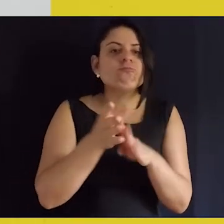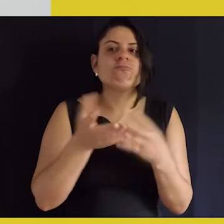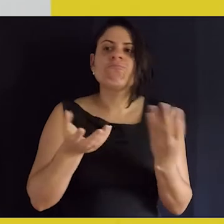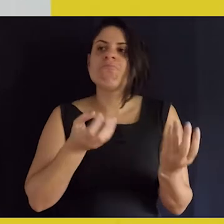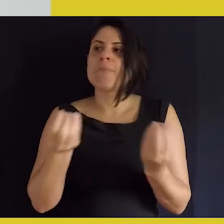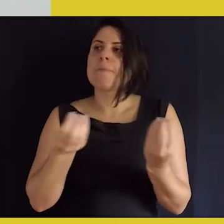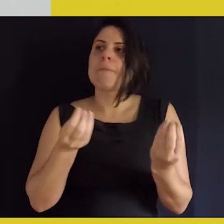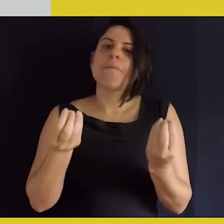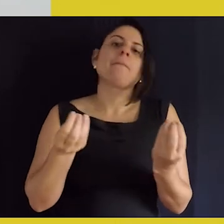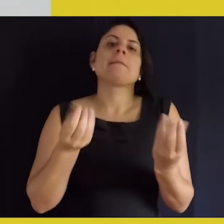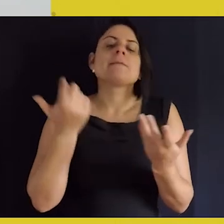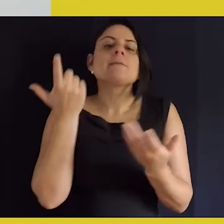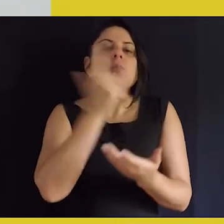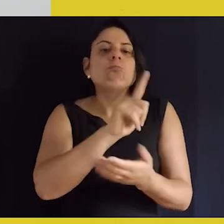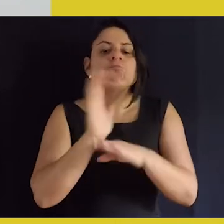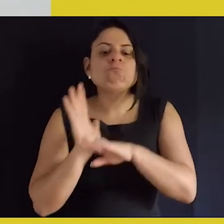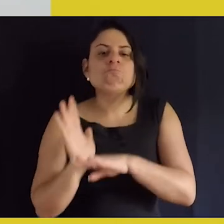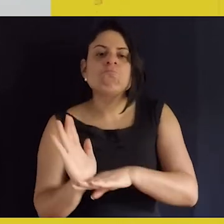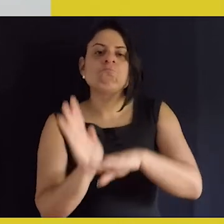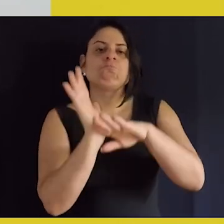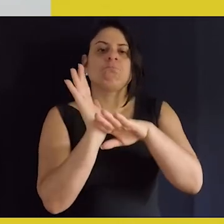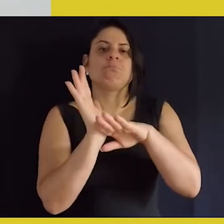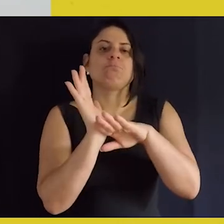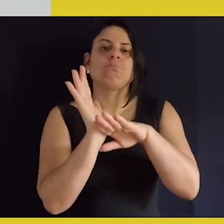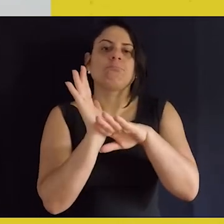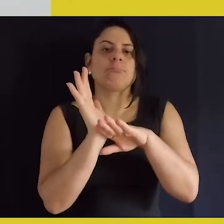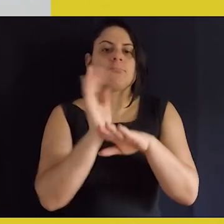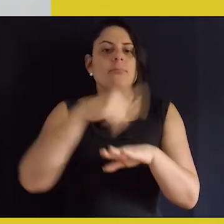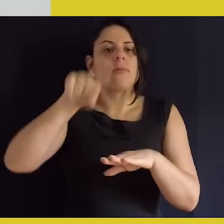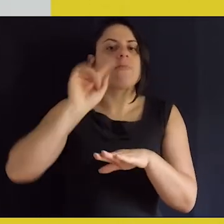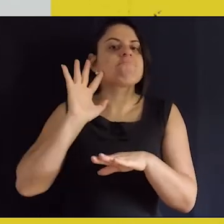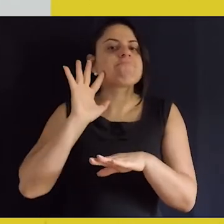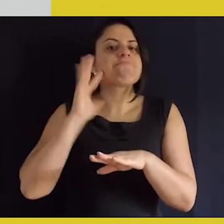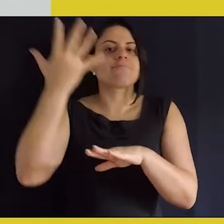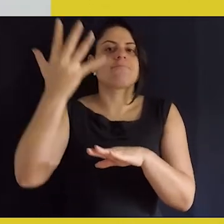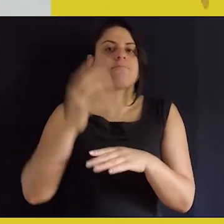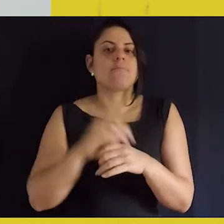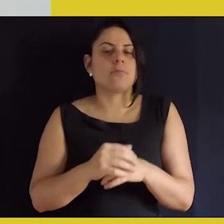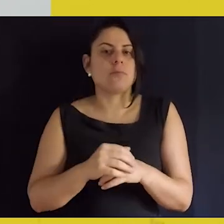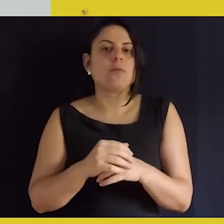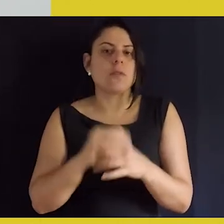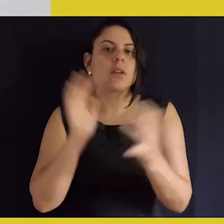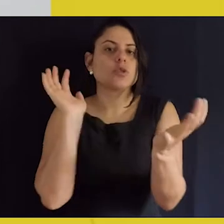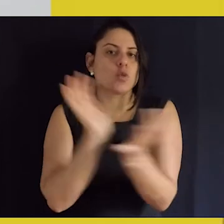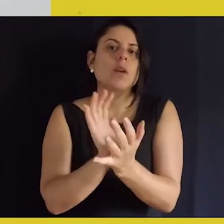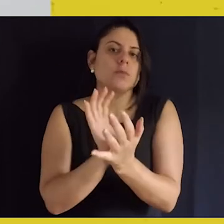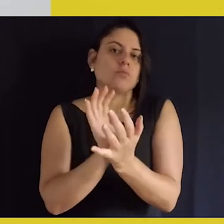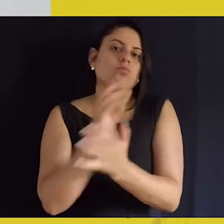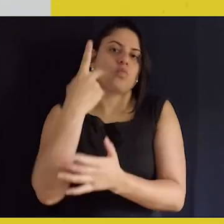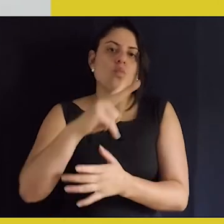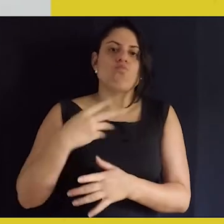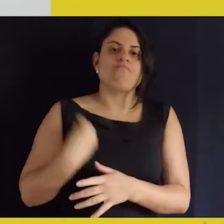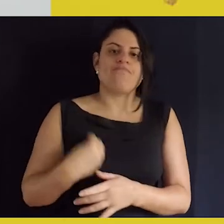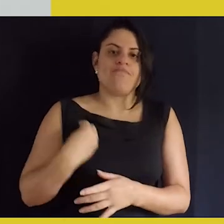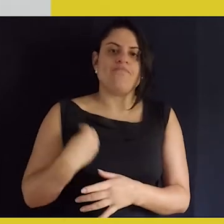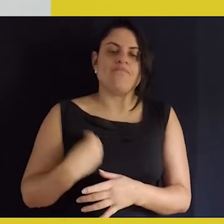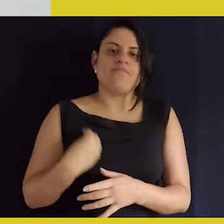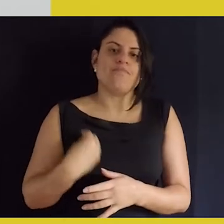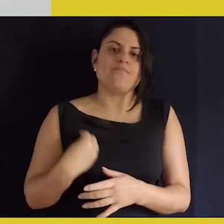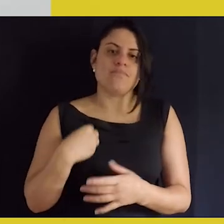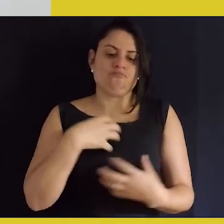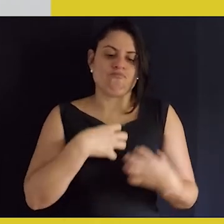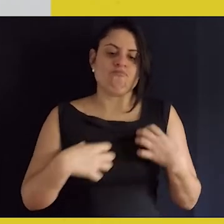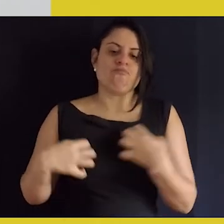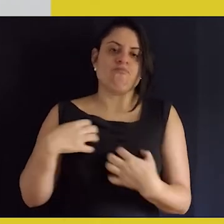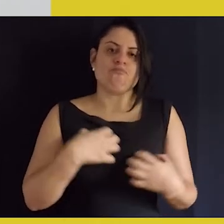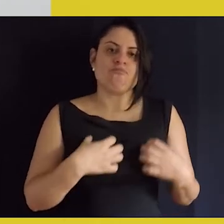Algum encaminhamento que seja algo que colabore para ajudar a resolver essa